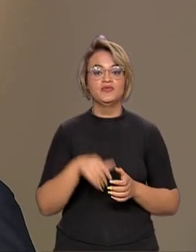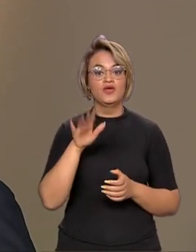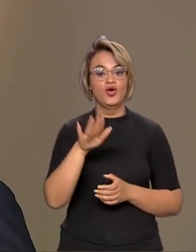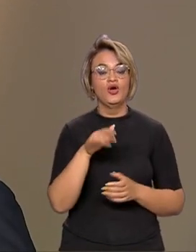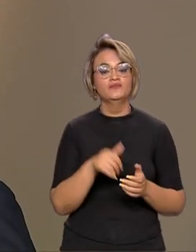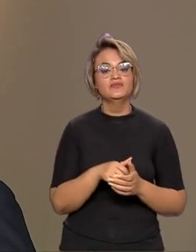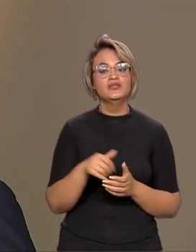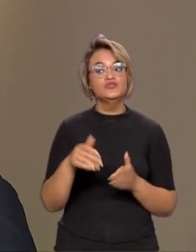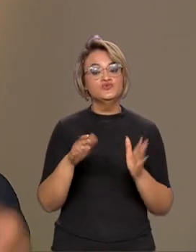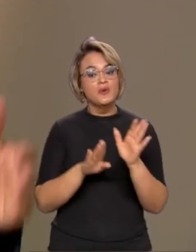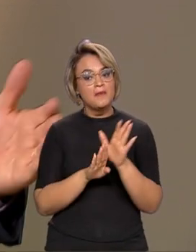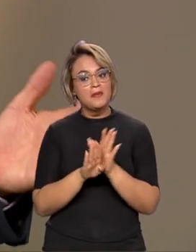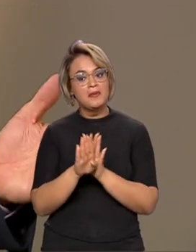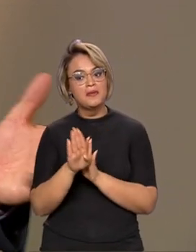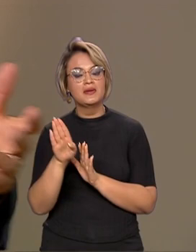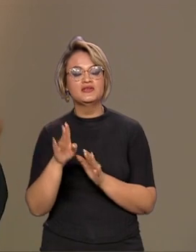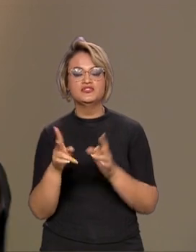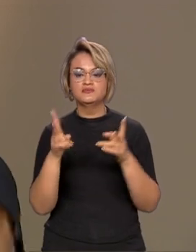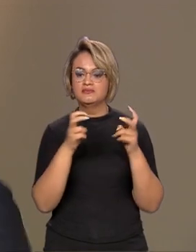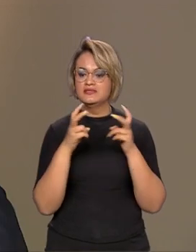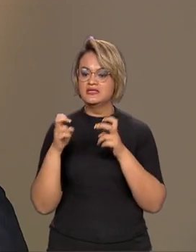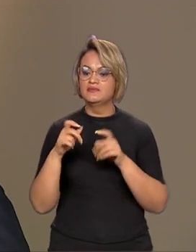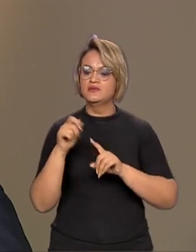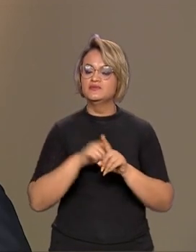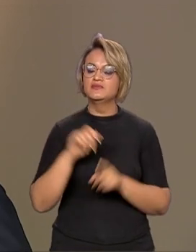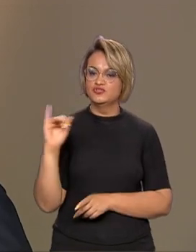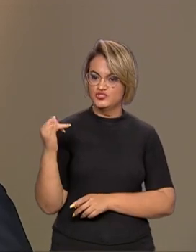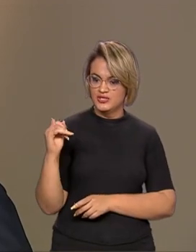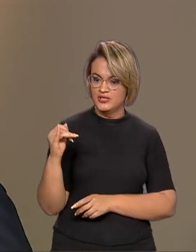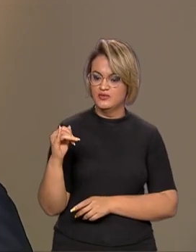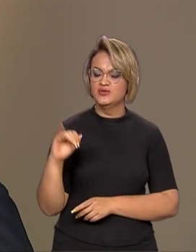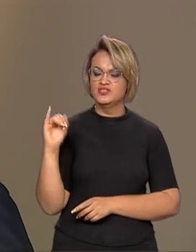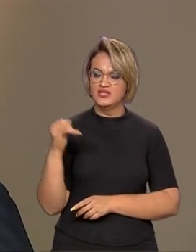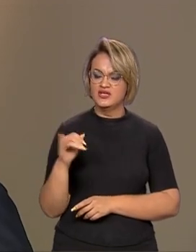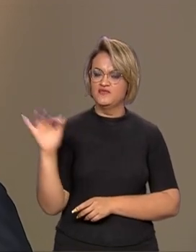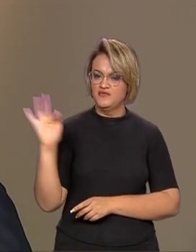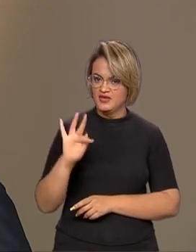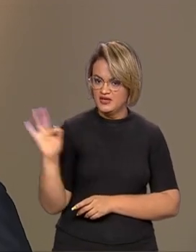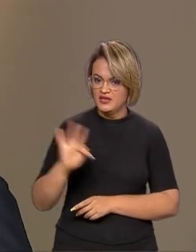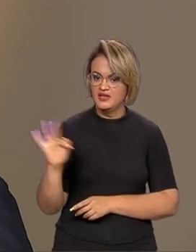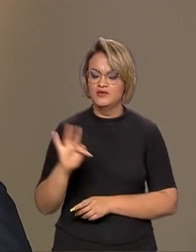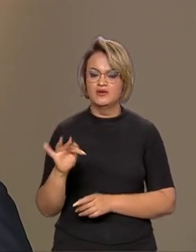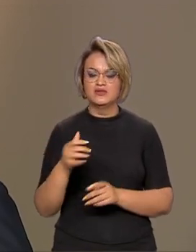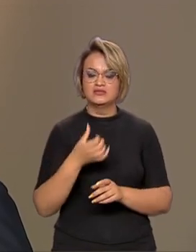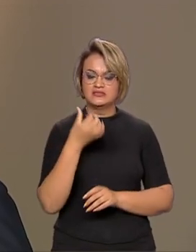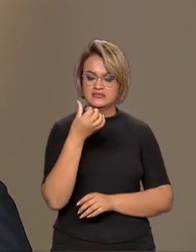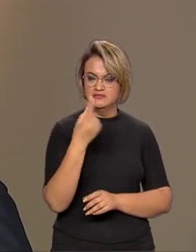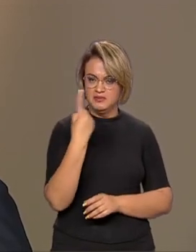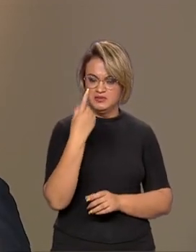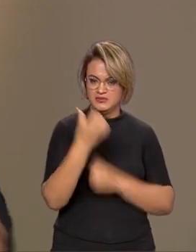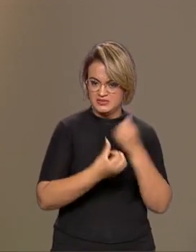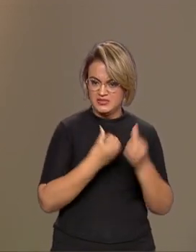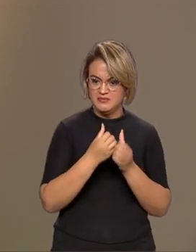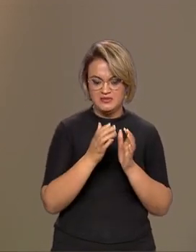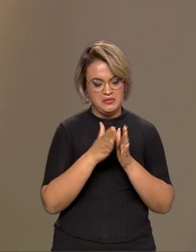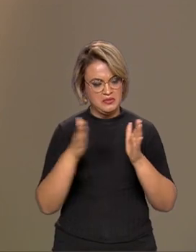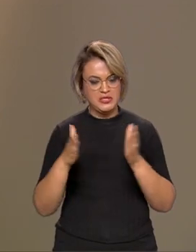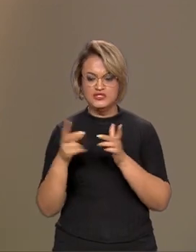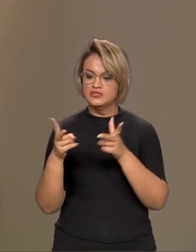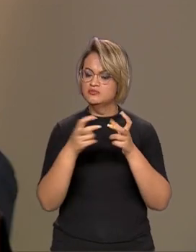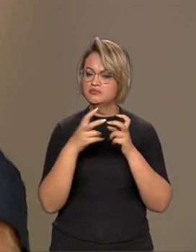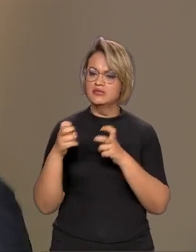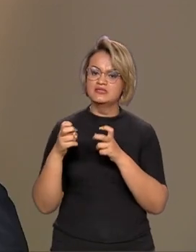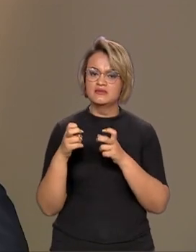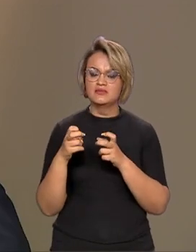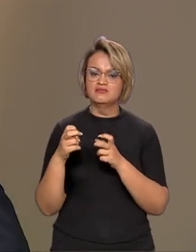uma tendência que a gente observa desde janeiro, janeiro, fevereiro, primeiro semestre como um todo. Observando as